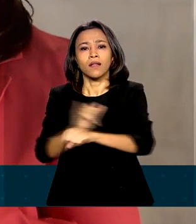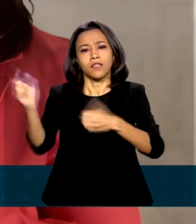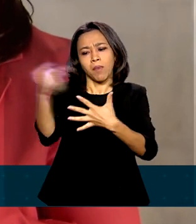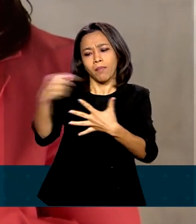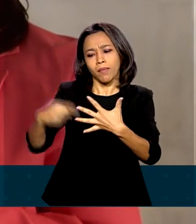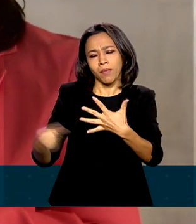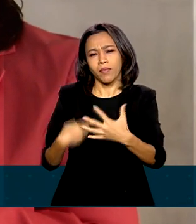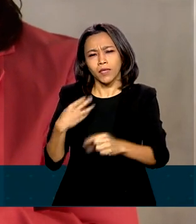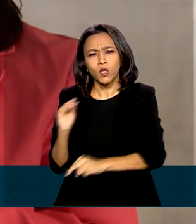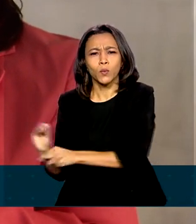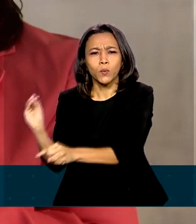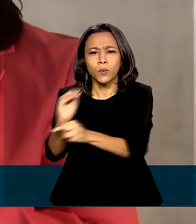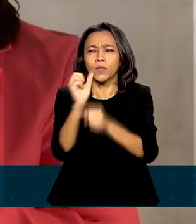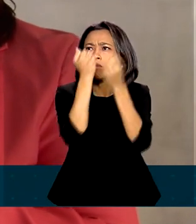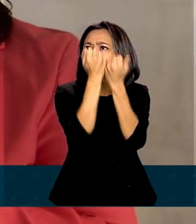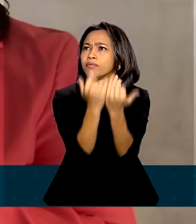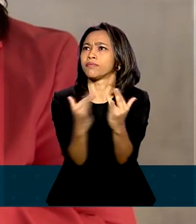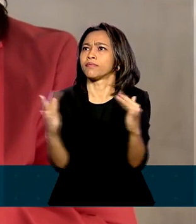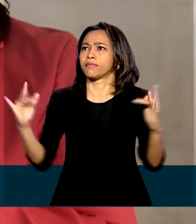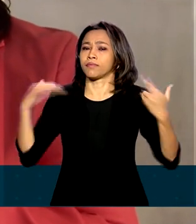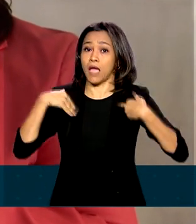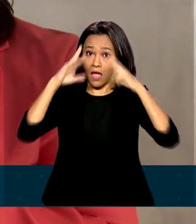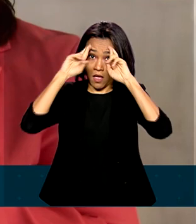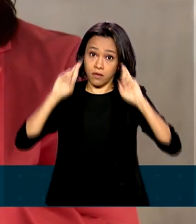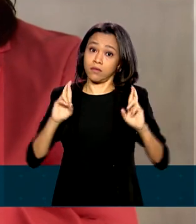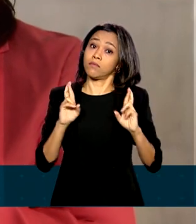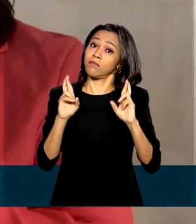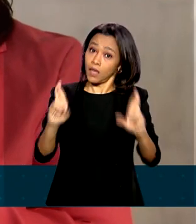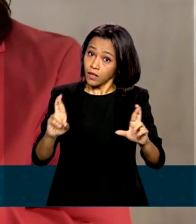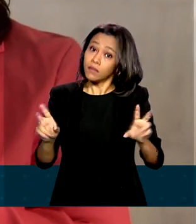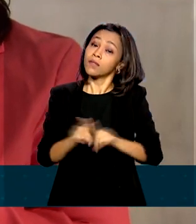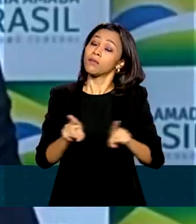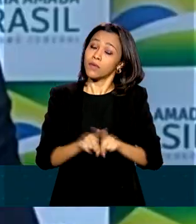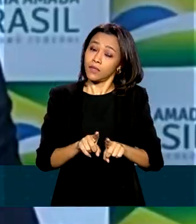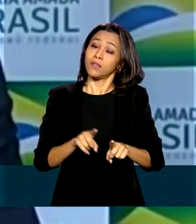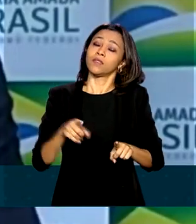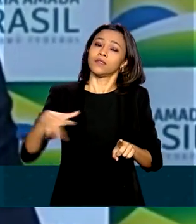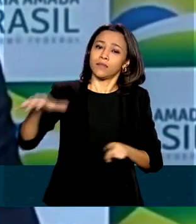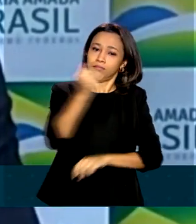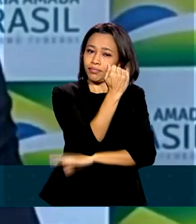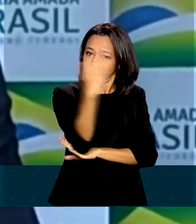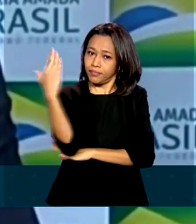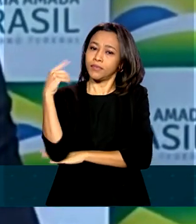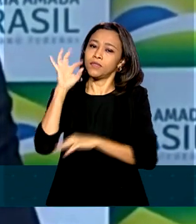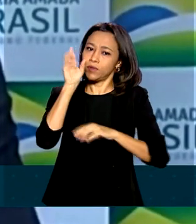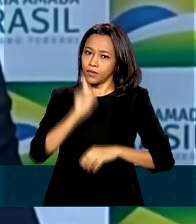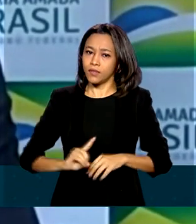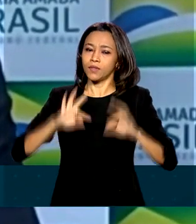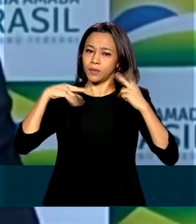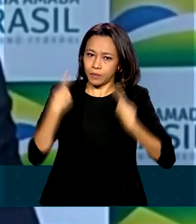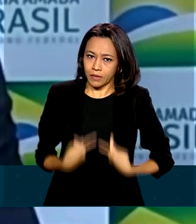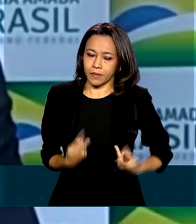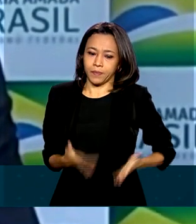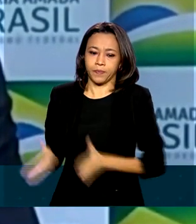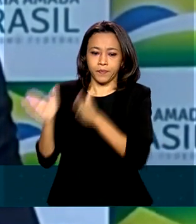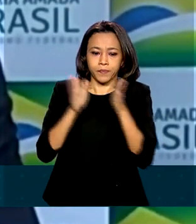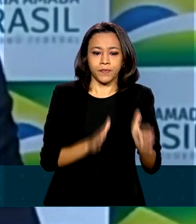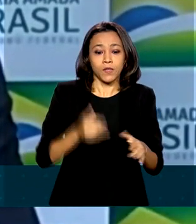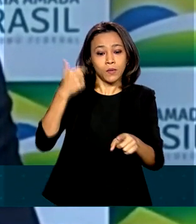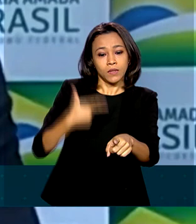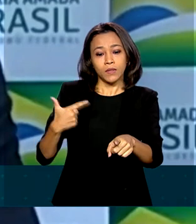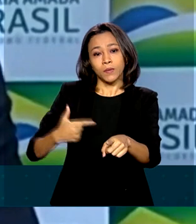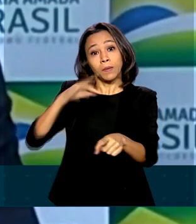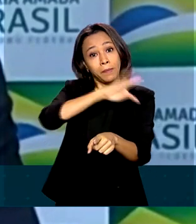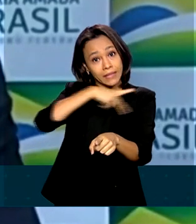sustentável e o respeito ao meio ambiente e aos direitos humanos. O vice-presidente Hamilton Mourão participou do